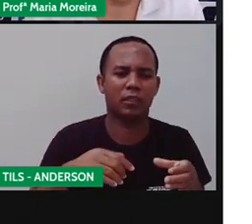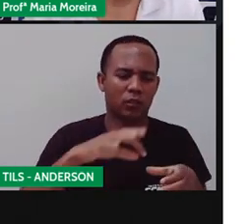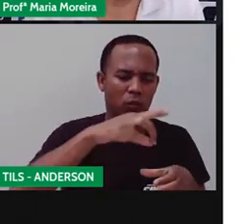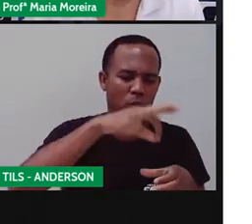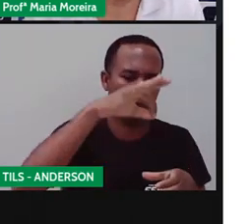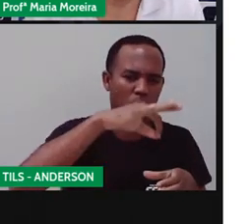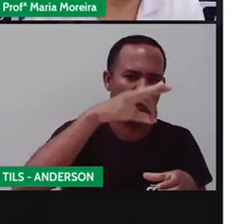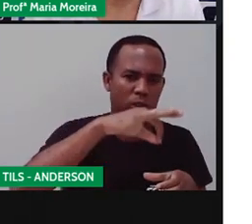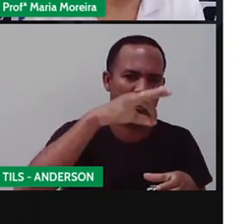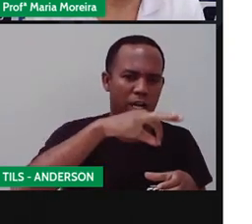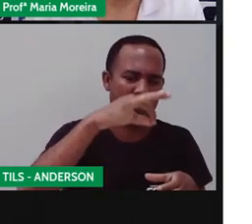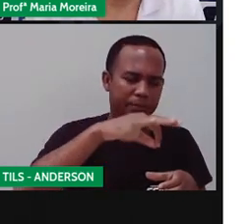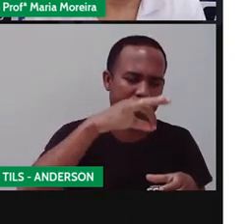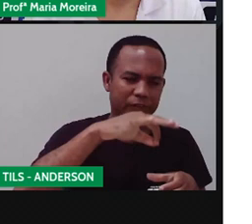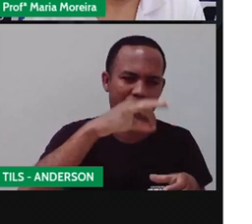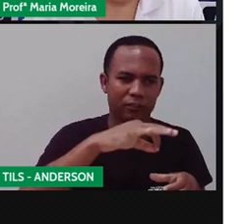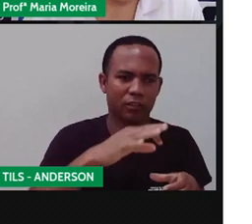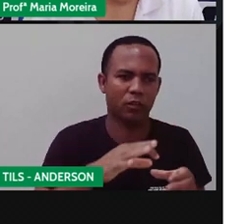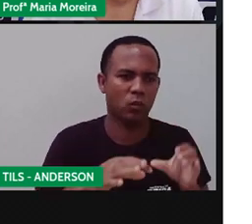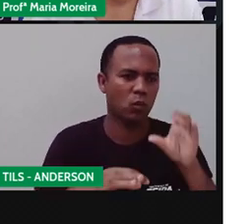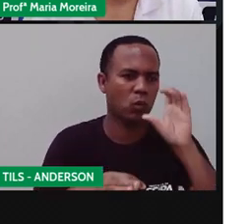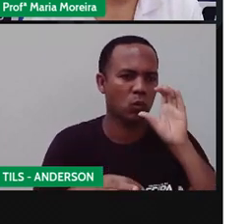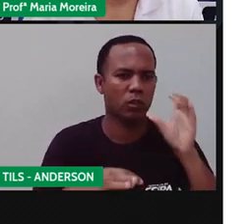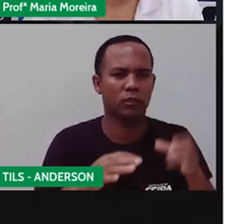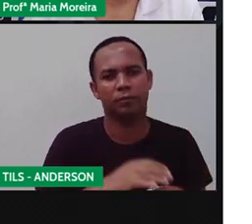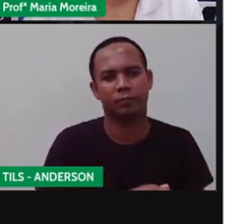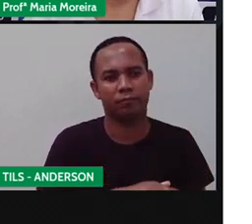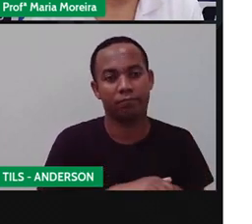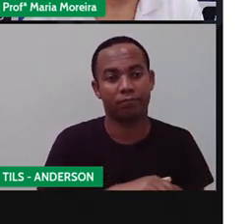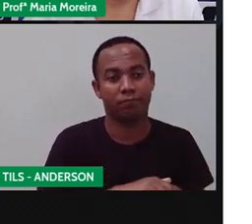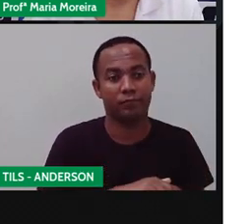já tomou chá, Anderson? Qual que você gosta?